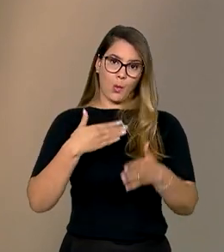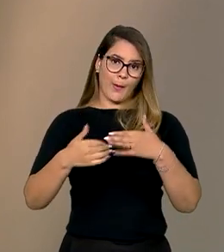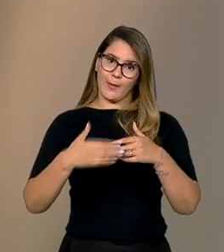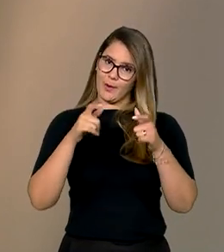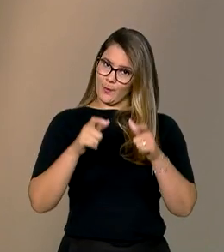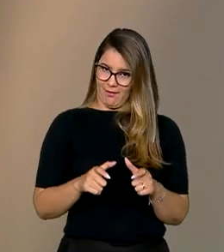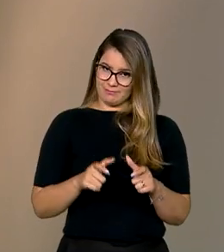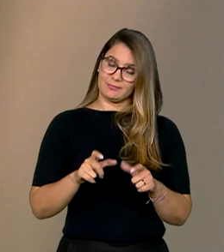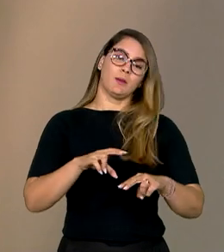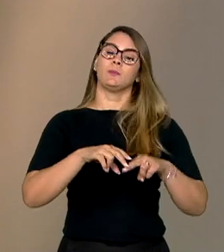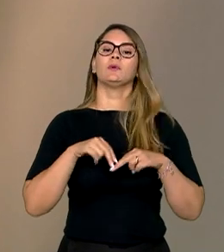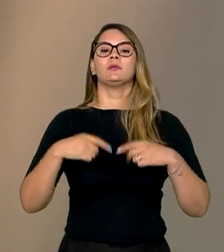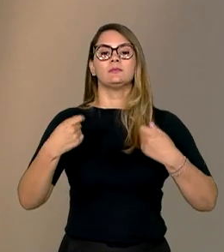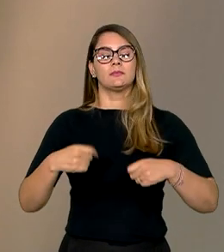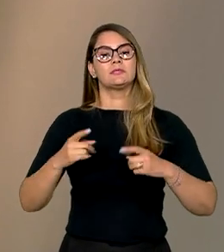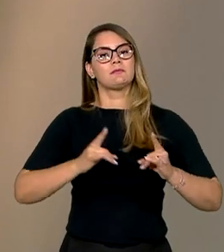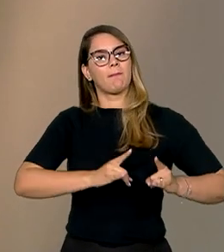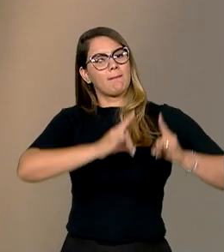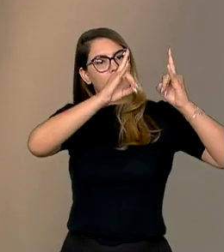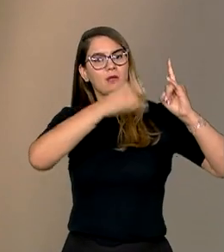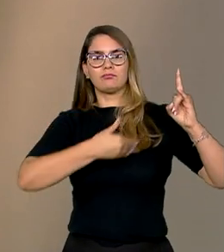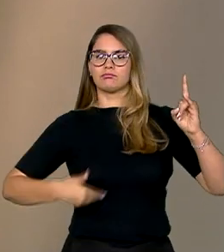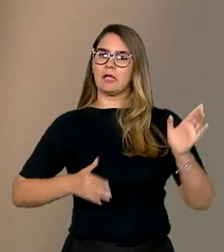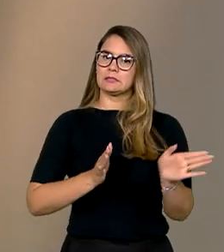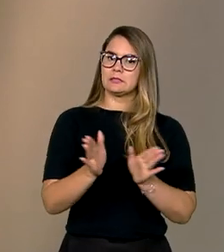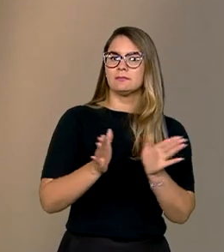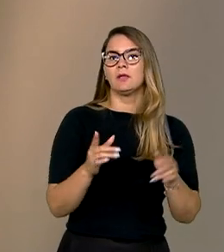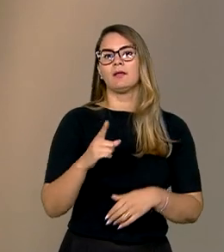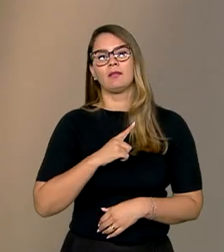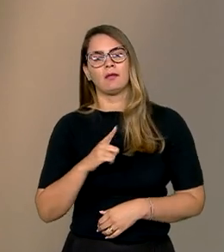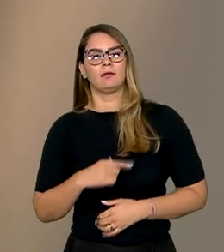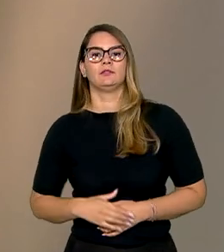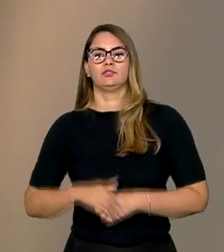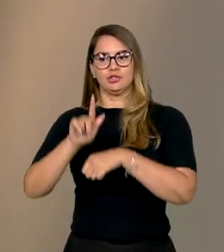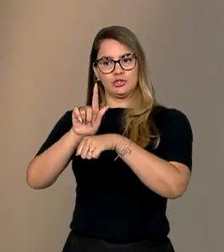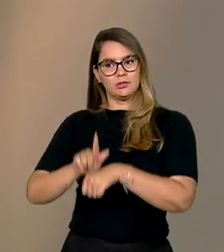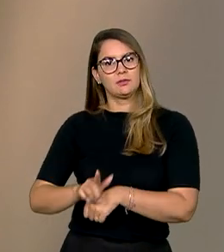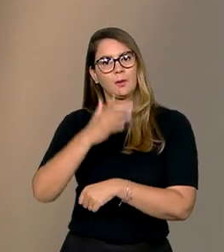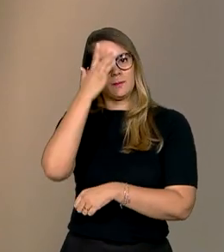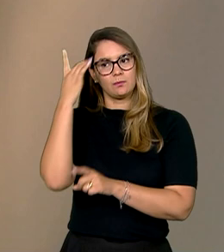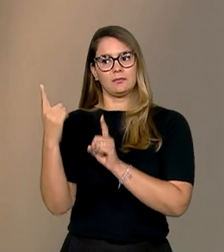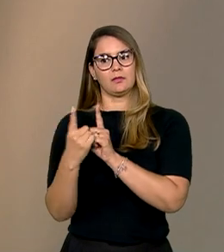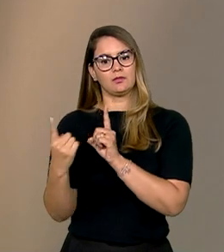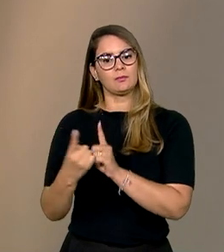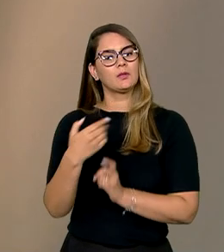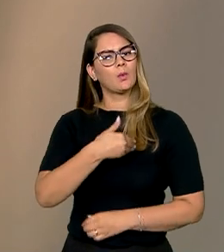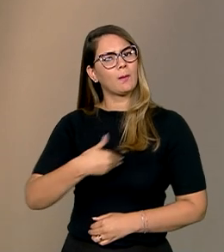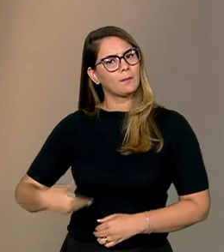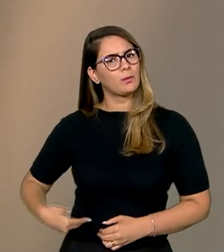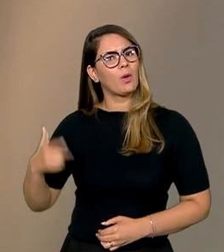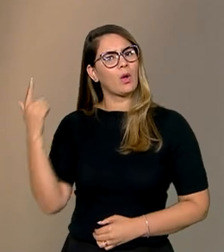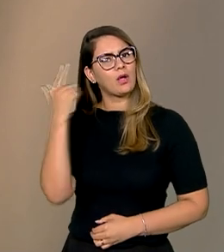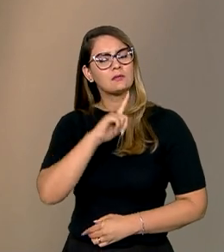E para isso a gente precisa que os prédios públicos estejam acessíveis, que os gestores e todo mundo que faz atendimento ao público faça